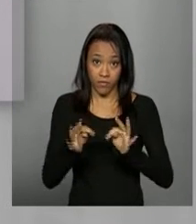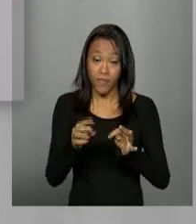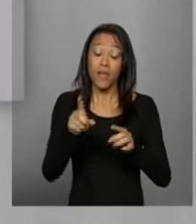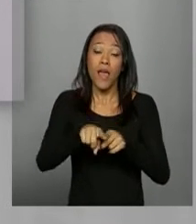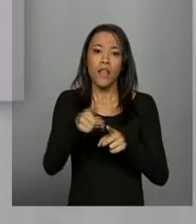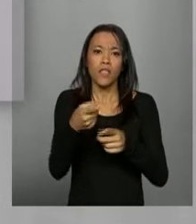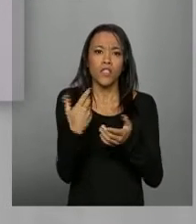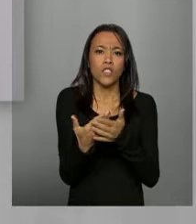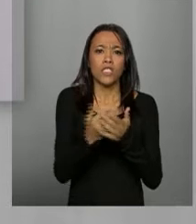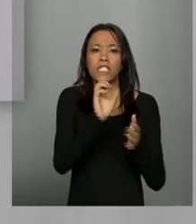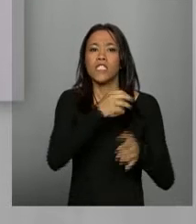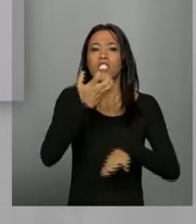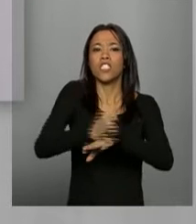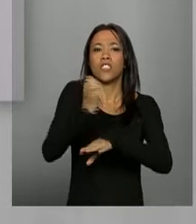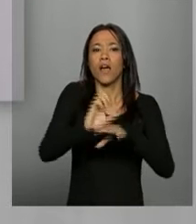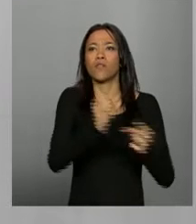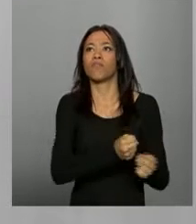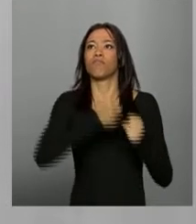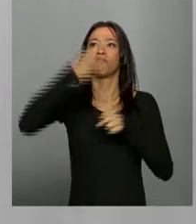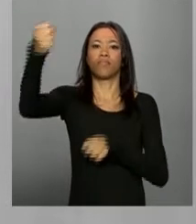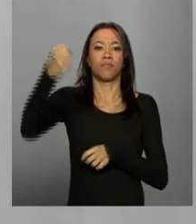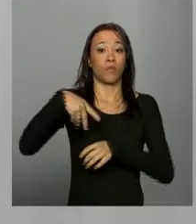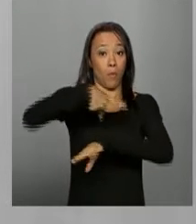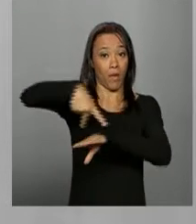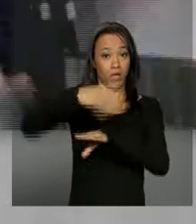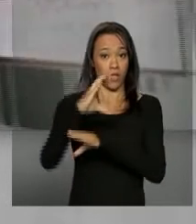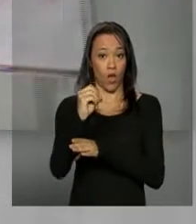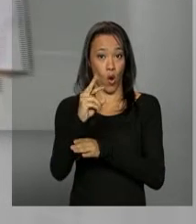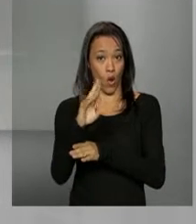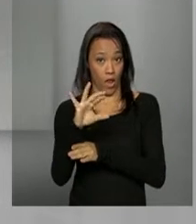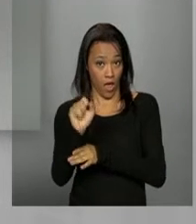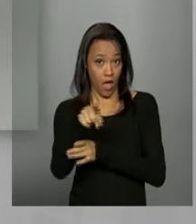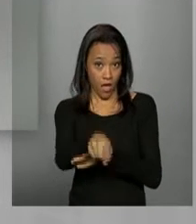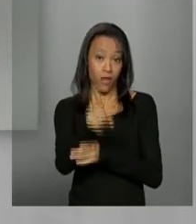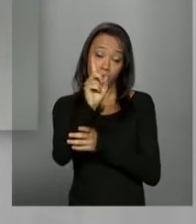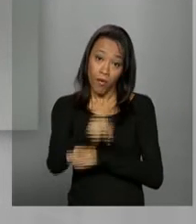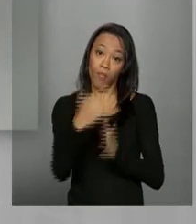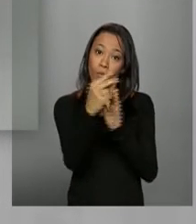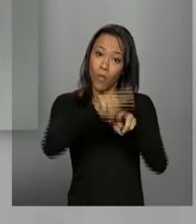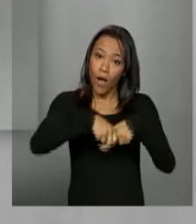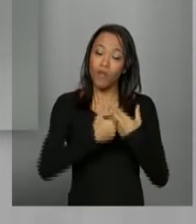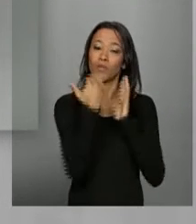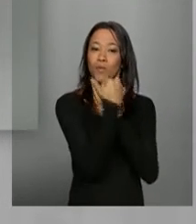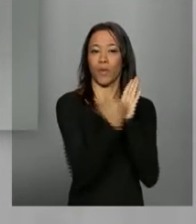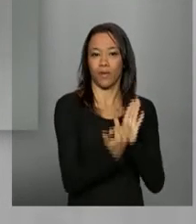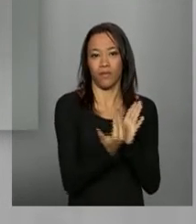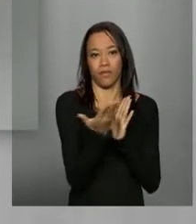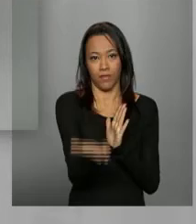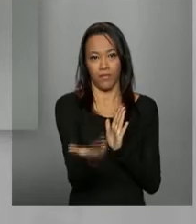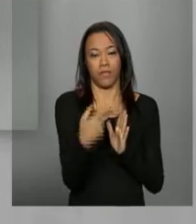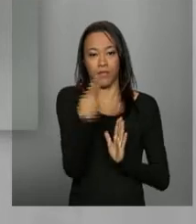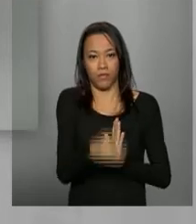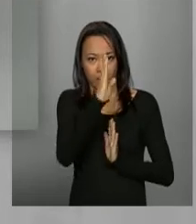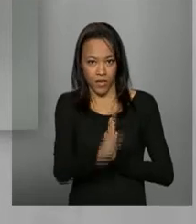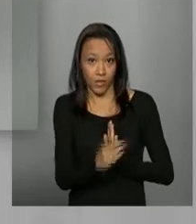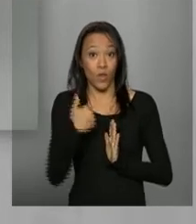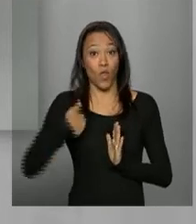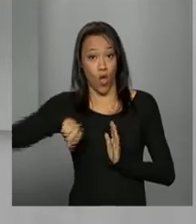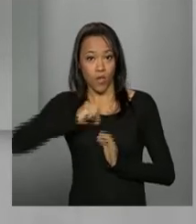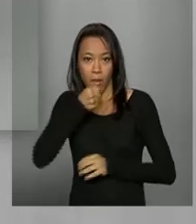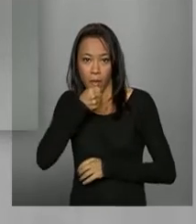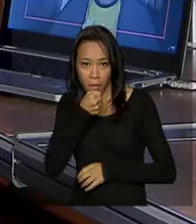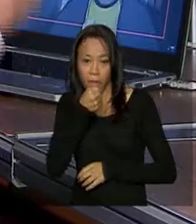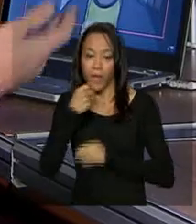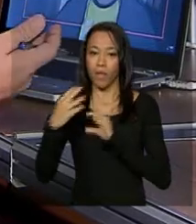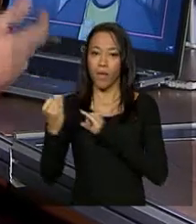maiores montadoras de automóveis do mundo, como parte do programa Ciências Sem Fronteiras. Nossa equipe conversou com o Paulo pela